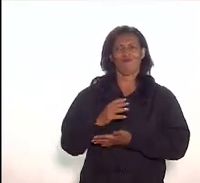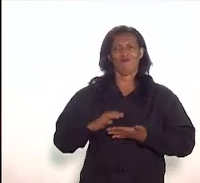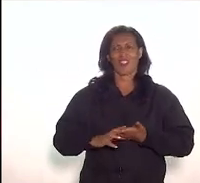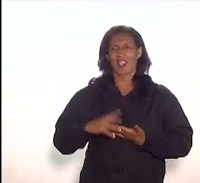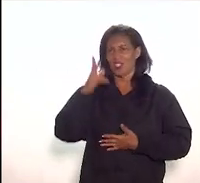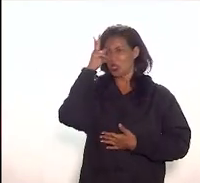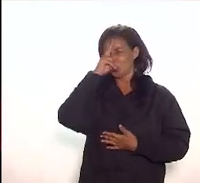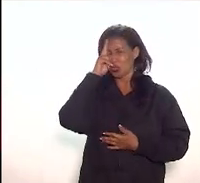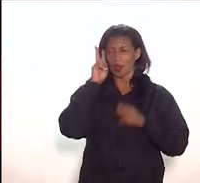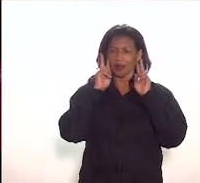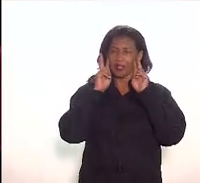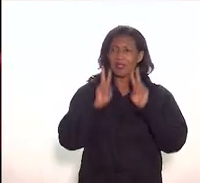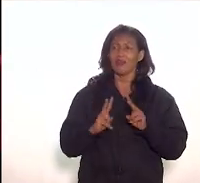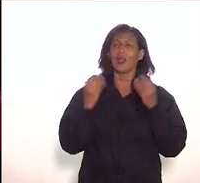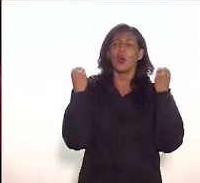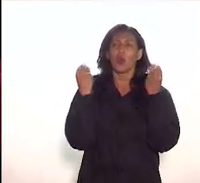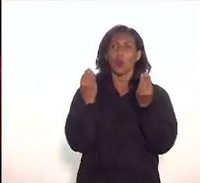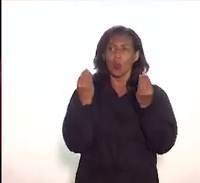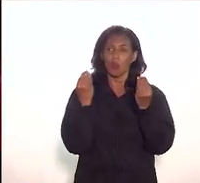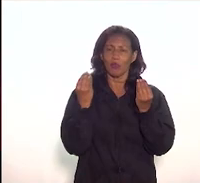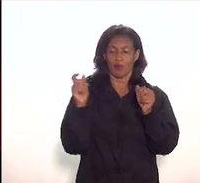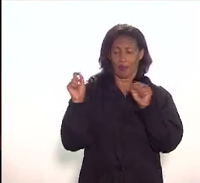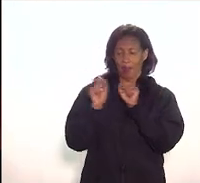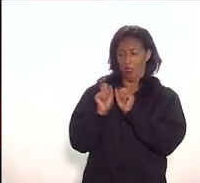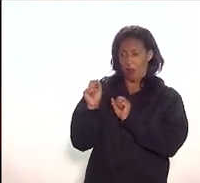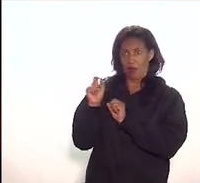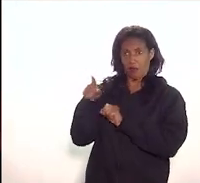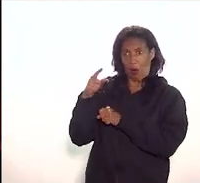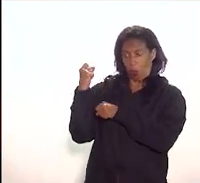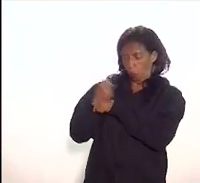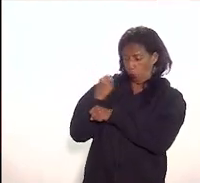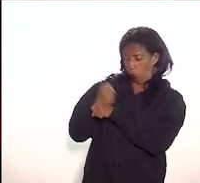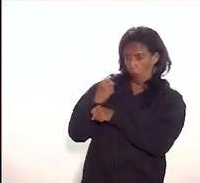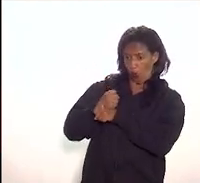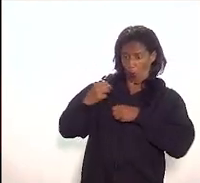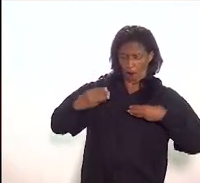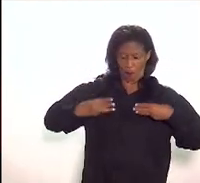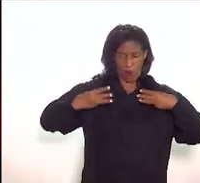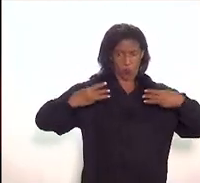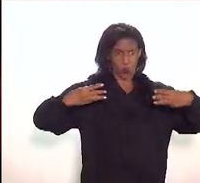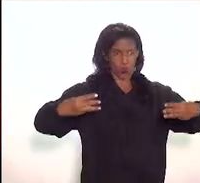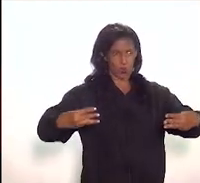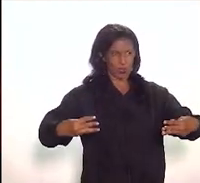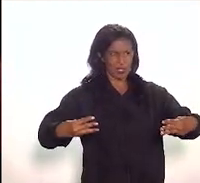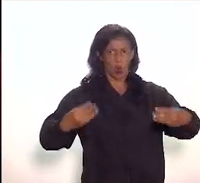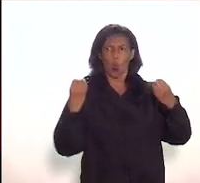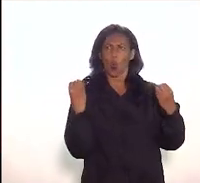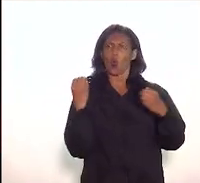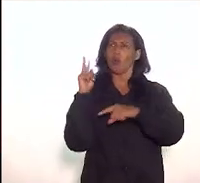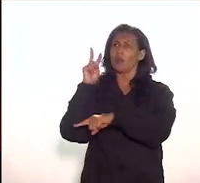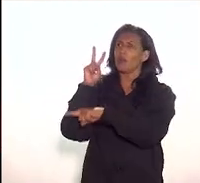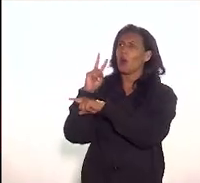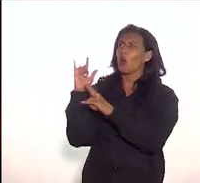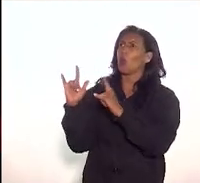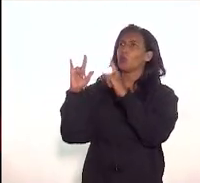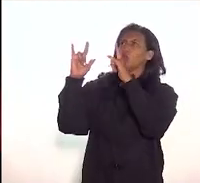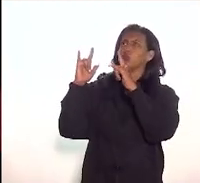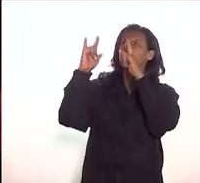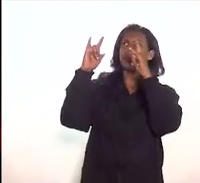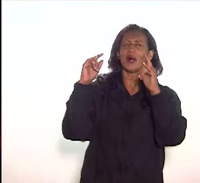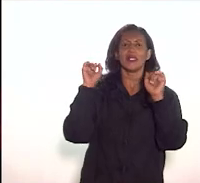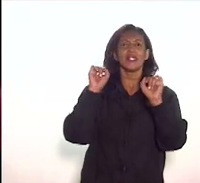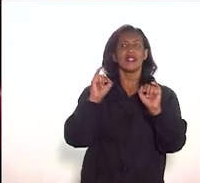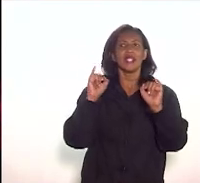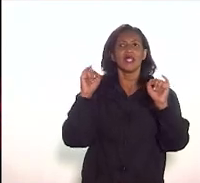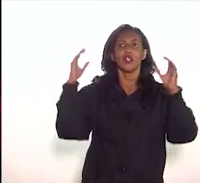tem que ser visto como é que vai criar um museu né como é que vai preservar esses imóveis que de tempos em tempos sofrem